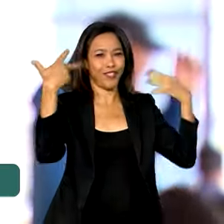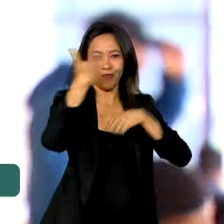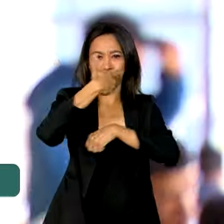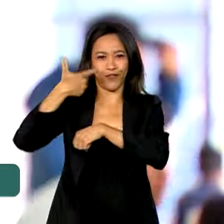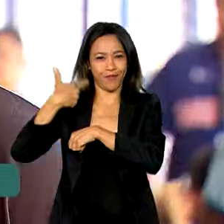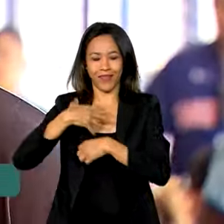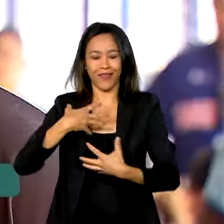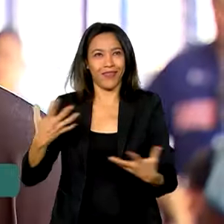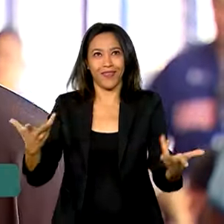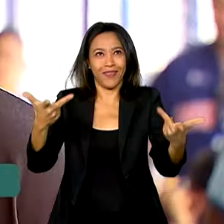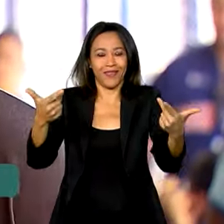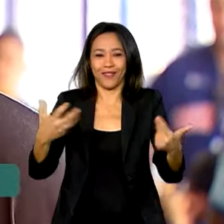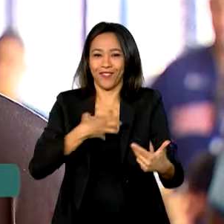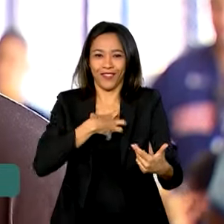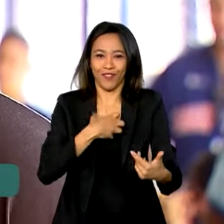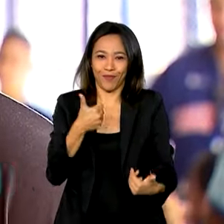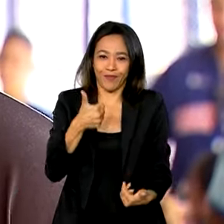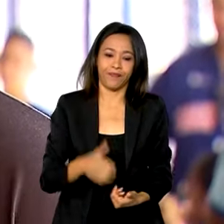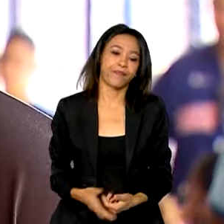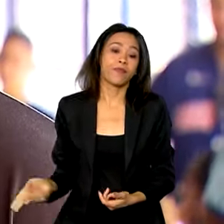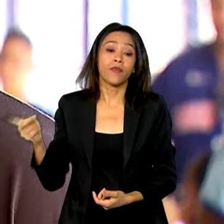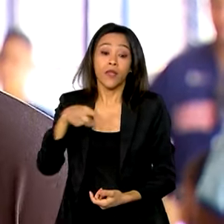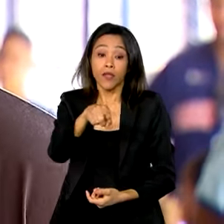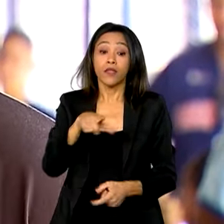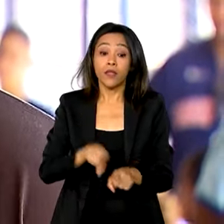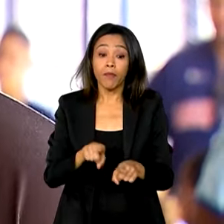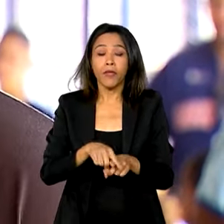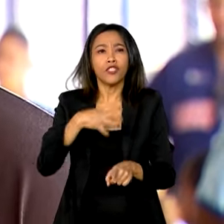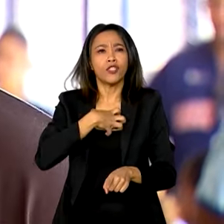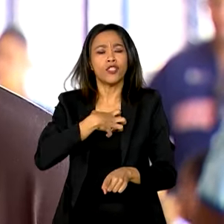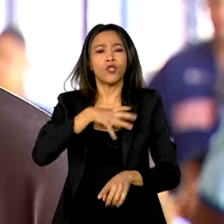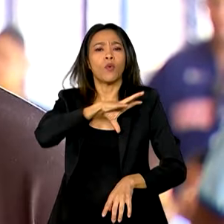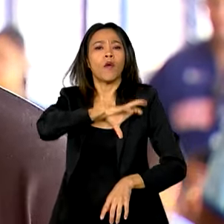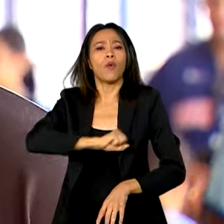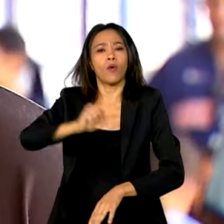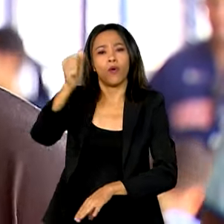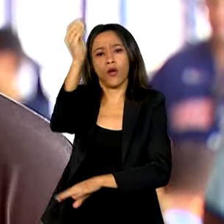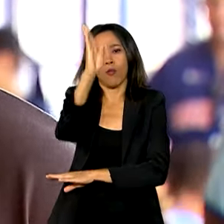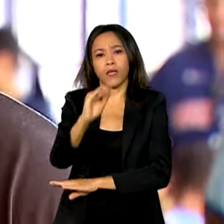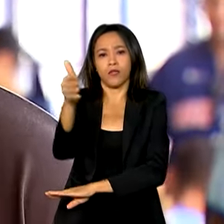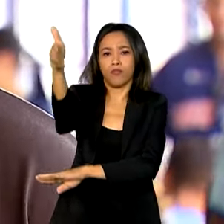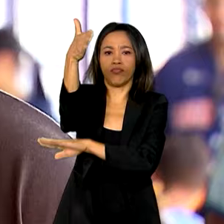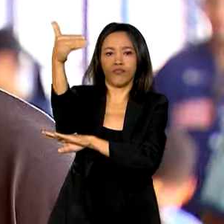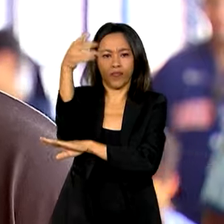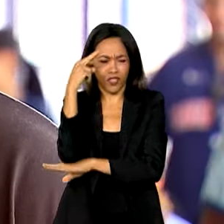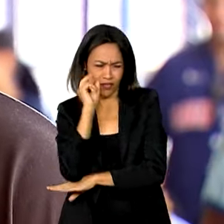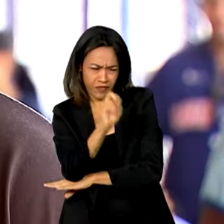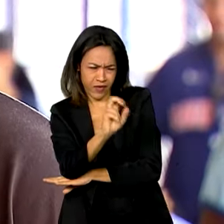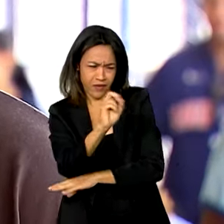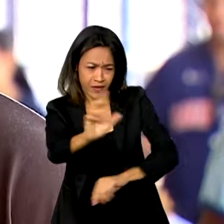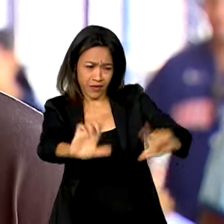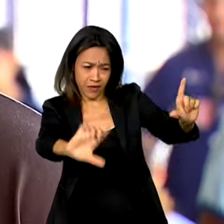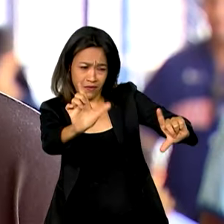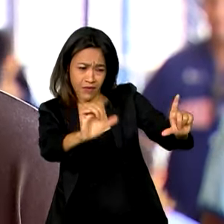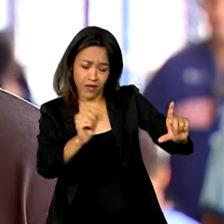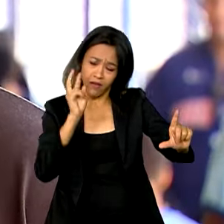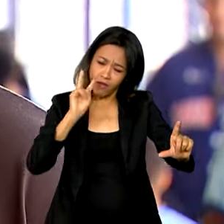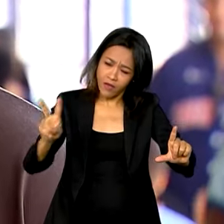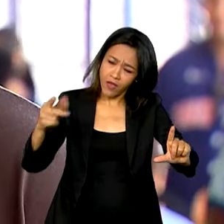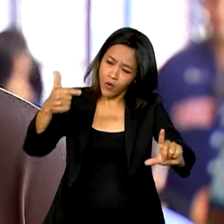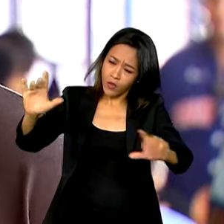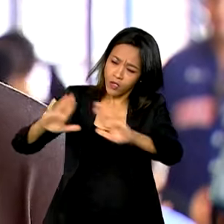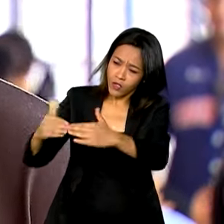É incrível a sensação. Eu acho que é uma oportunidade de a gente sentir o patriotismo na pele. Porque a gente vê muito na televisão, outras escolas,